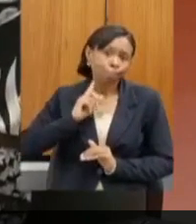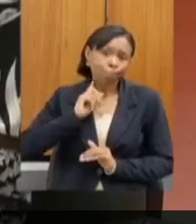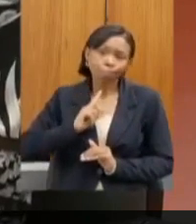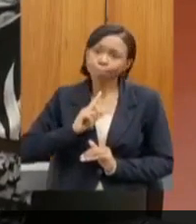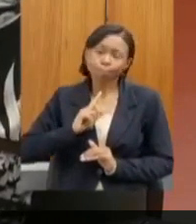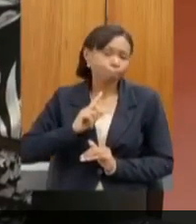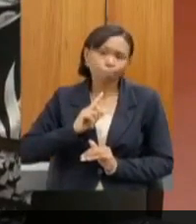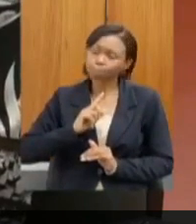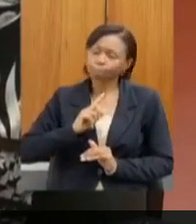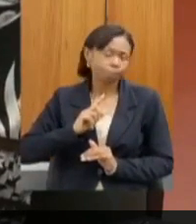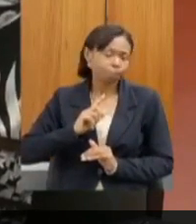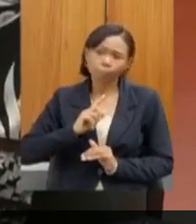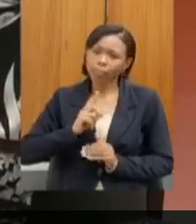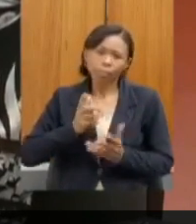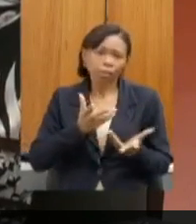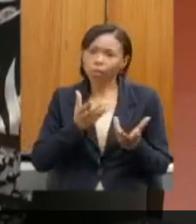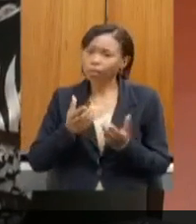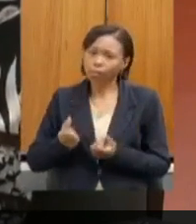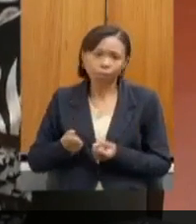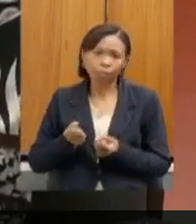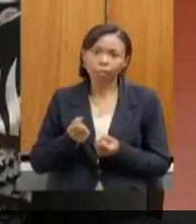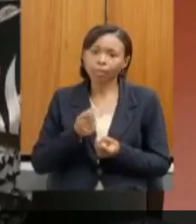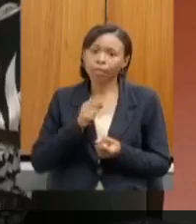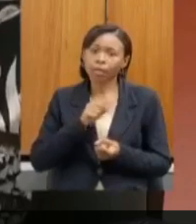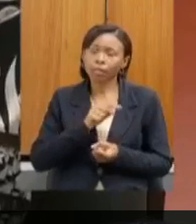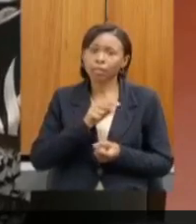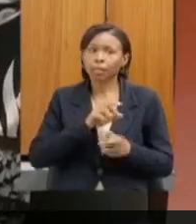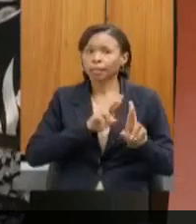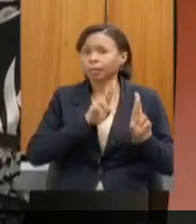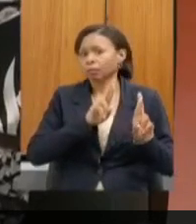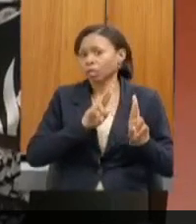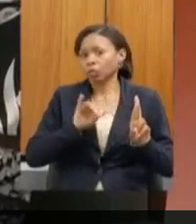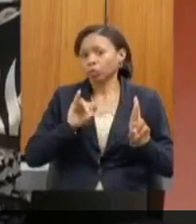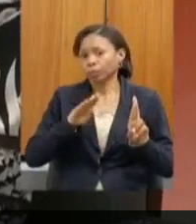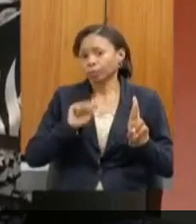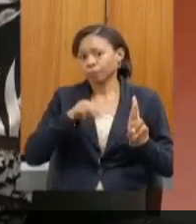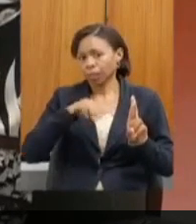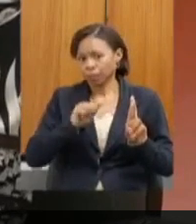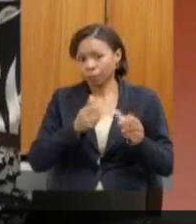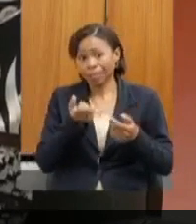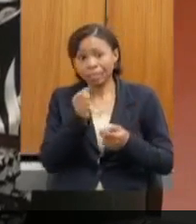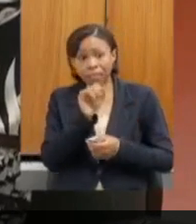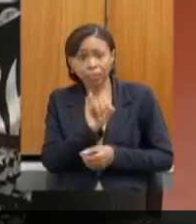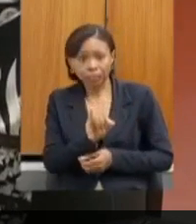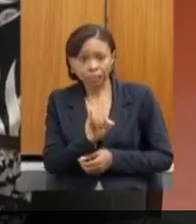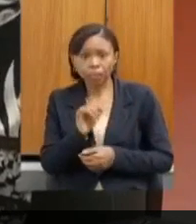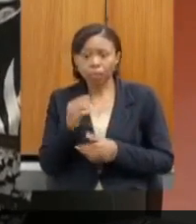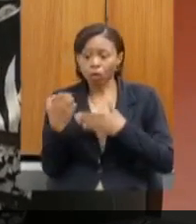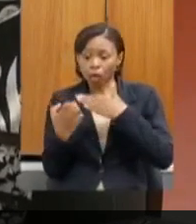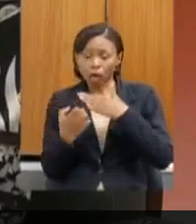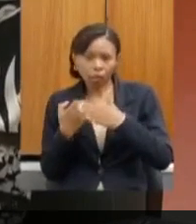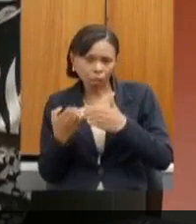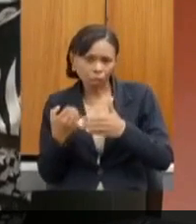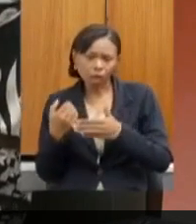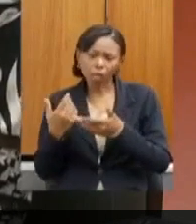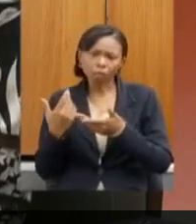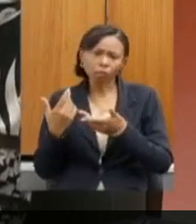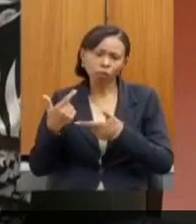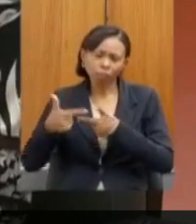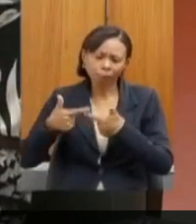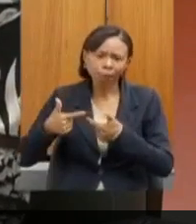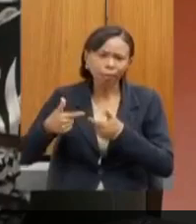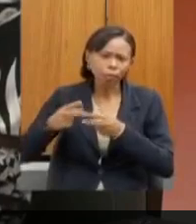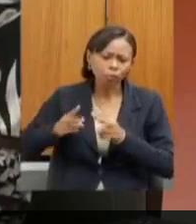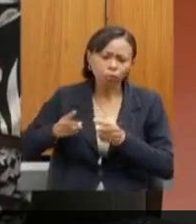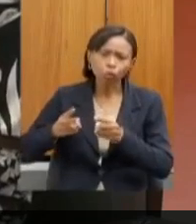receber essa competência do IBAMA. Então, caso o empreendimento avance, será licenciado pelo